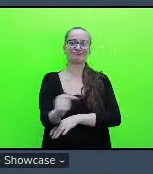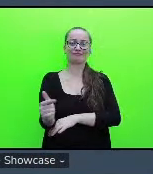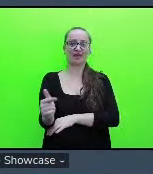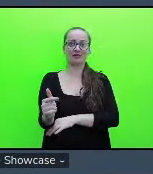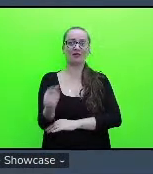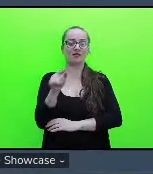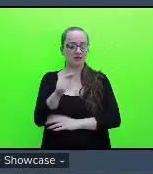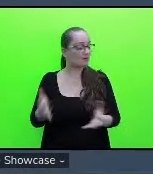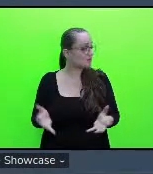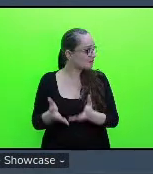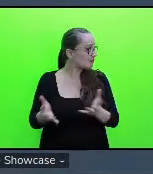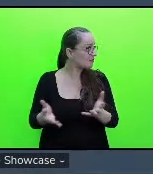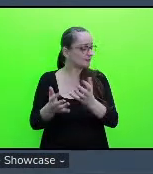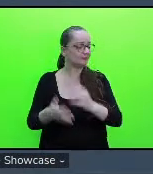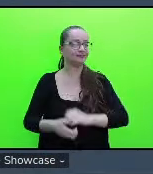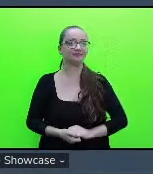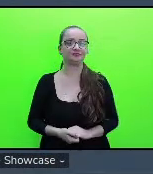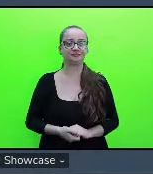fomentem